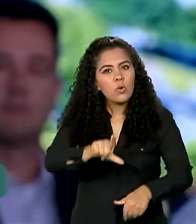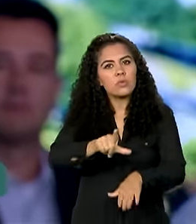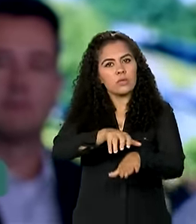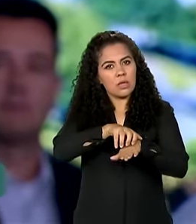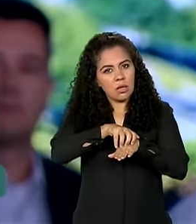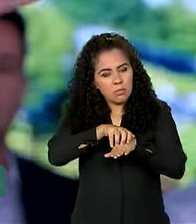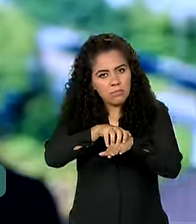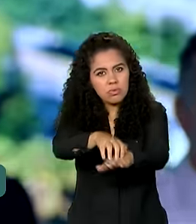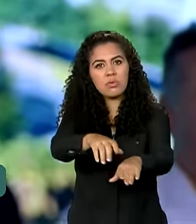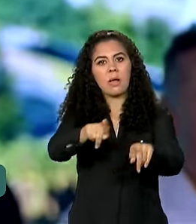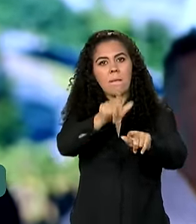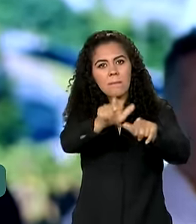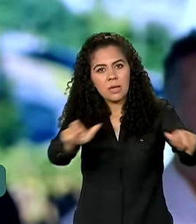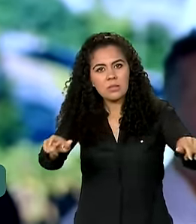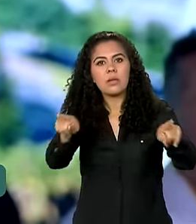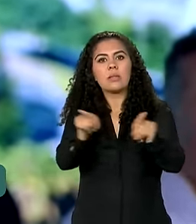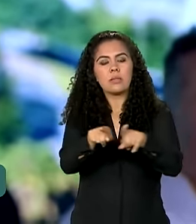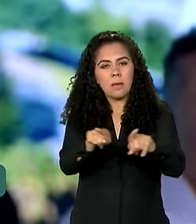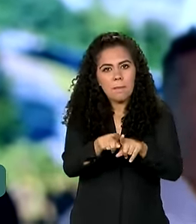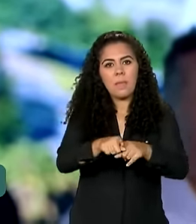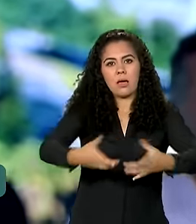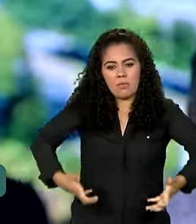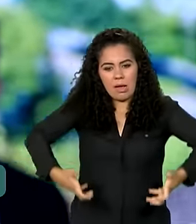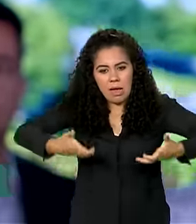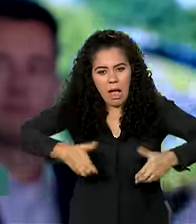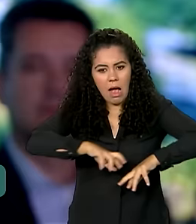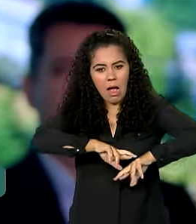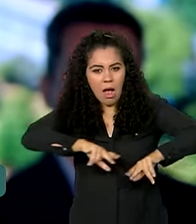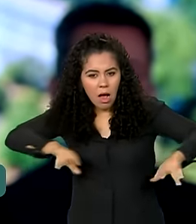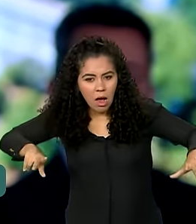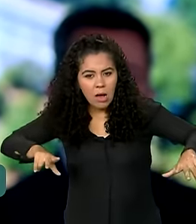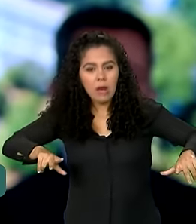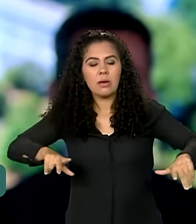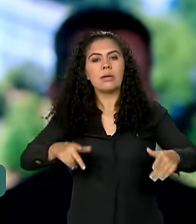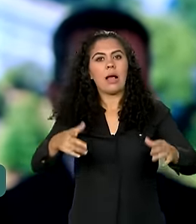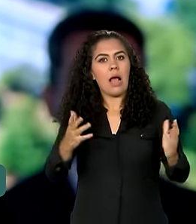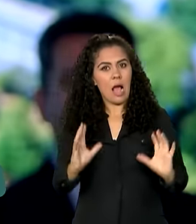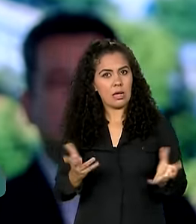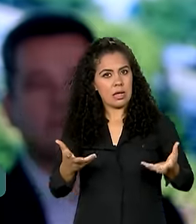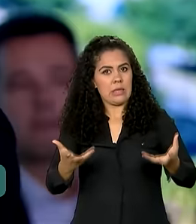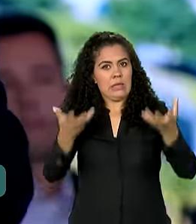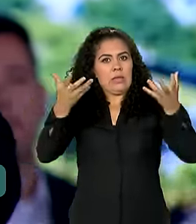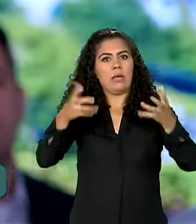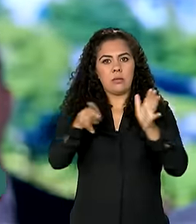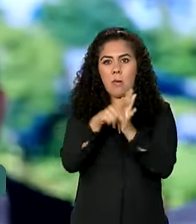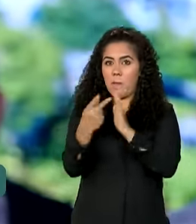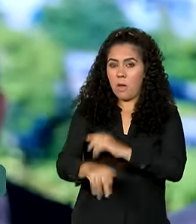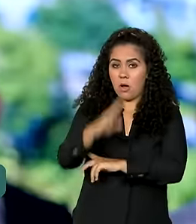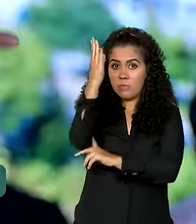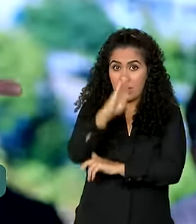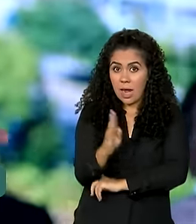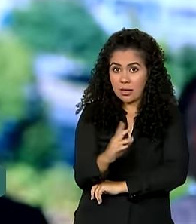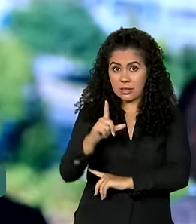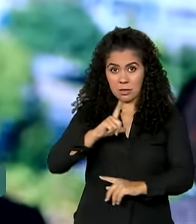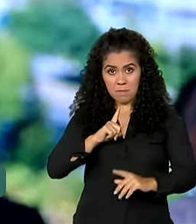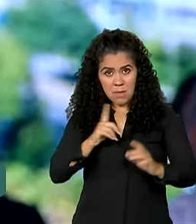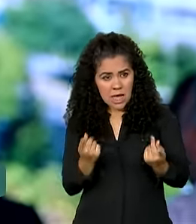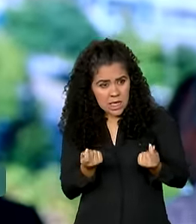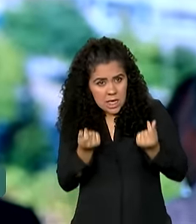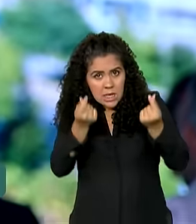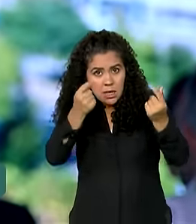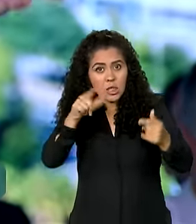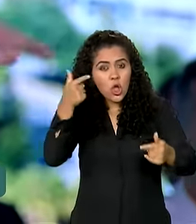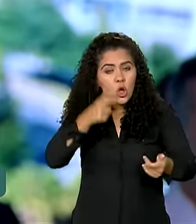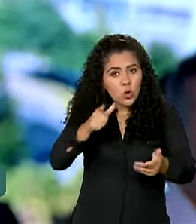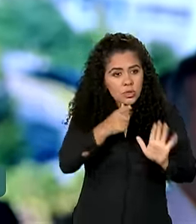gente e transportar carga, para transportar a nossa riqueza, porque quanto mais riqueza a gente produzir,